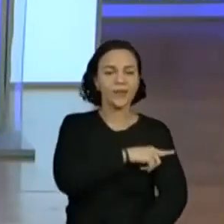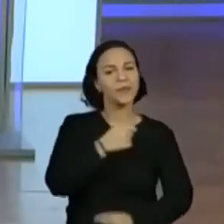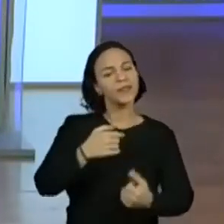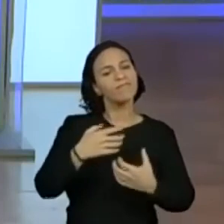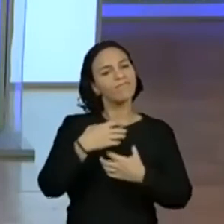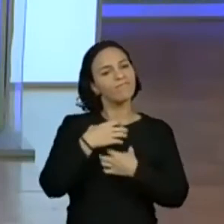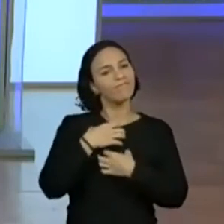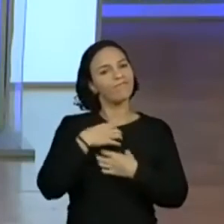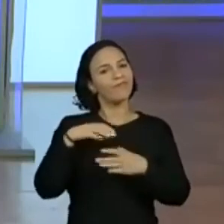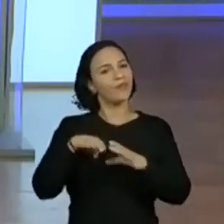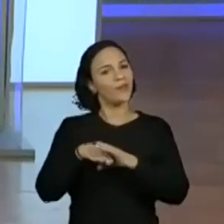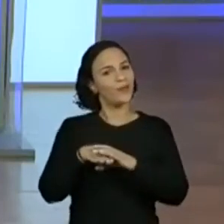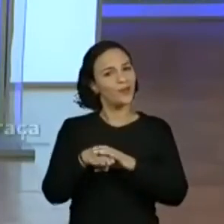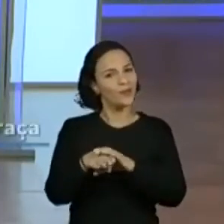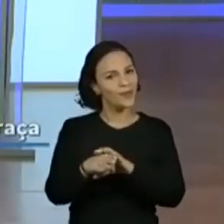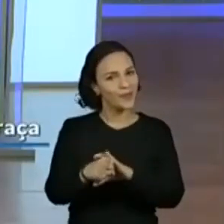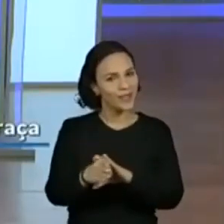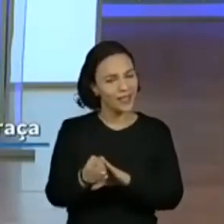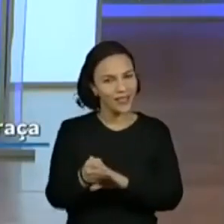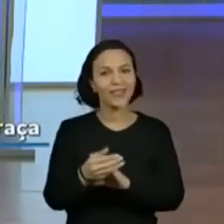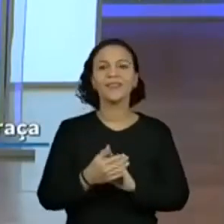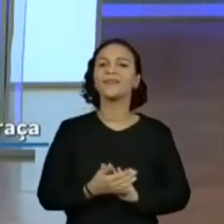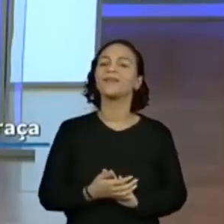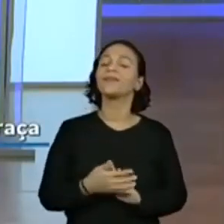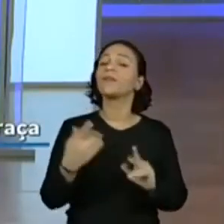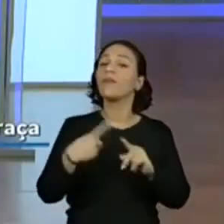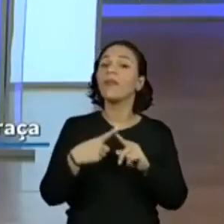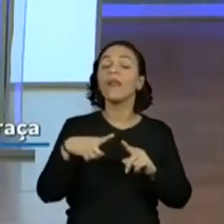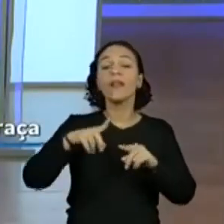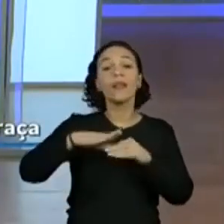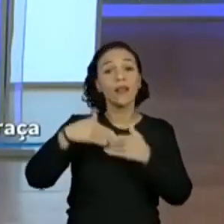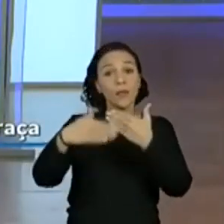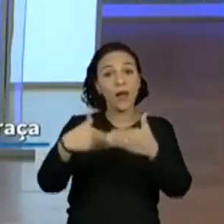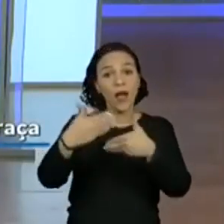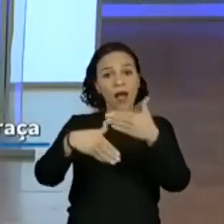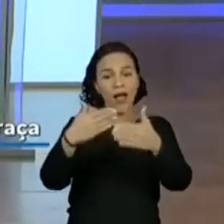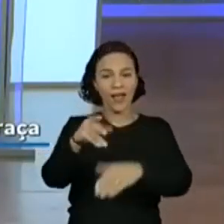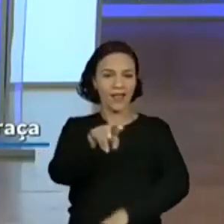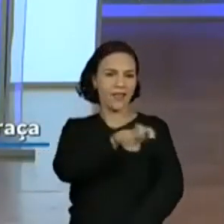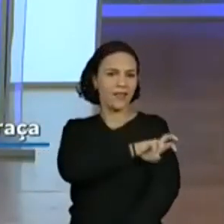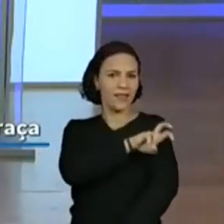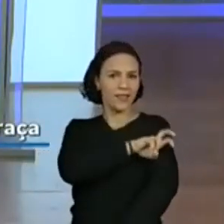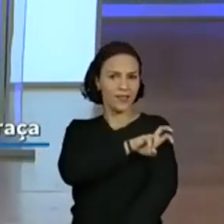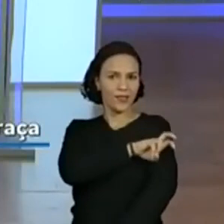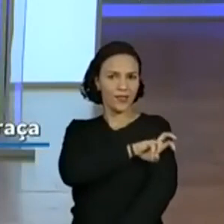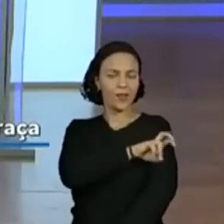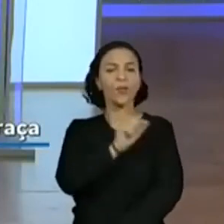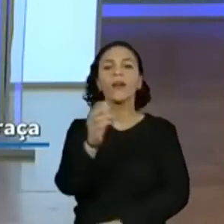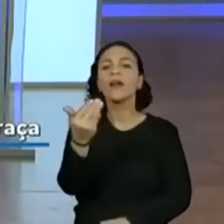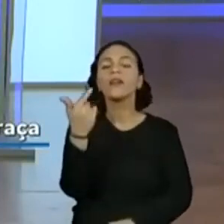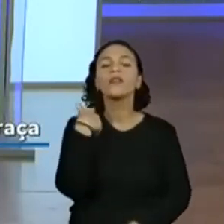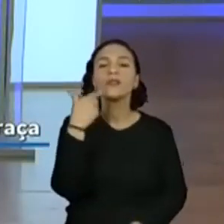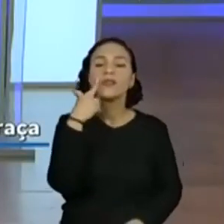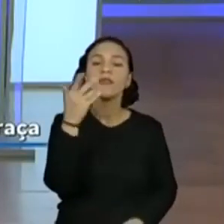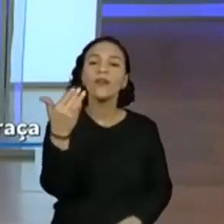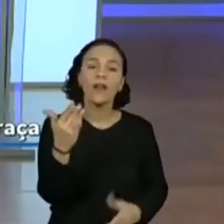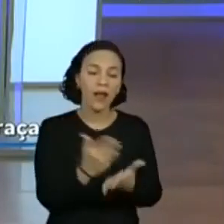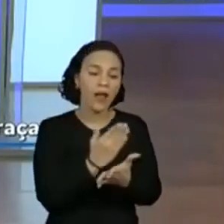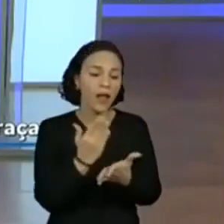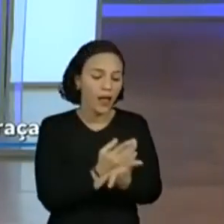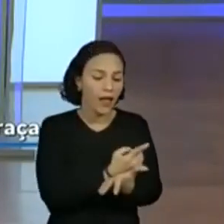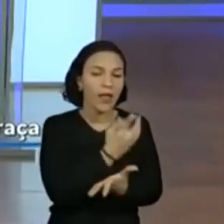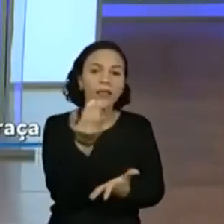Isso faz parte aí de toda aquela coisa que a gente depois cobra tanto lá no quinto ano. O caderno é um recurso de